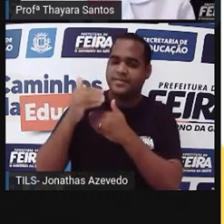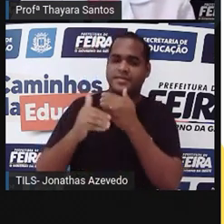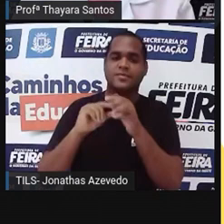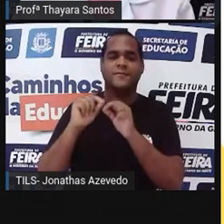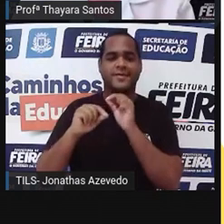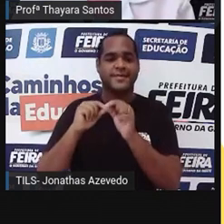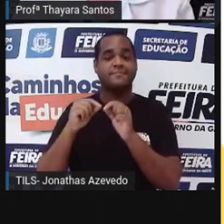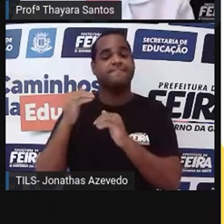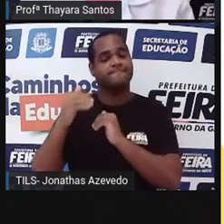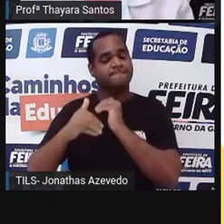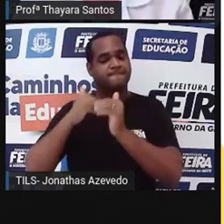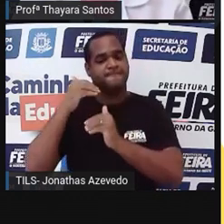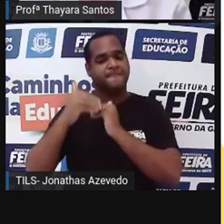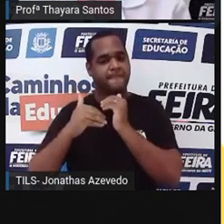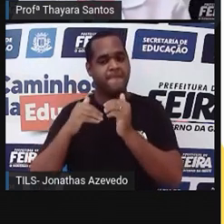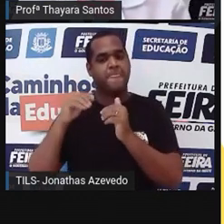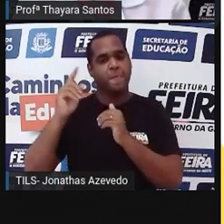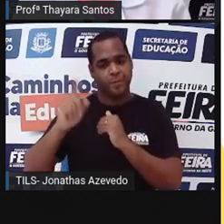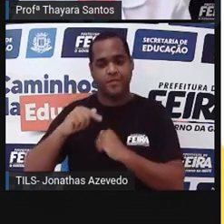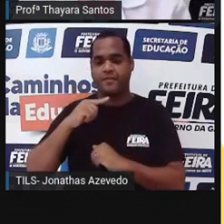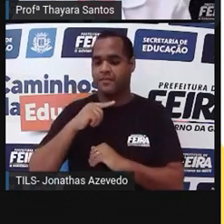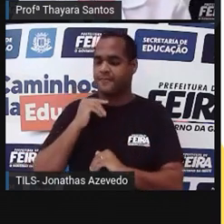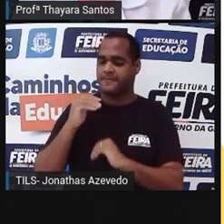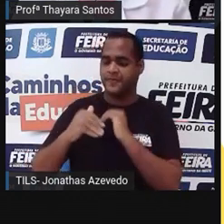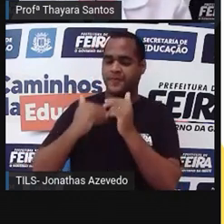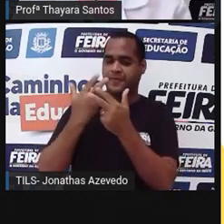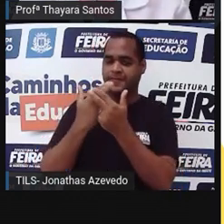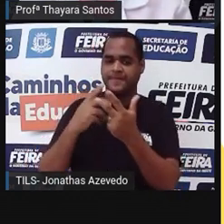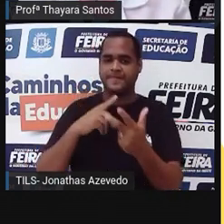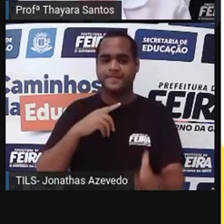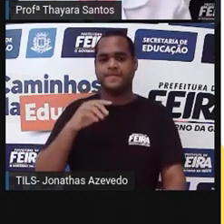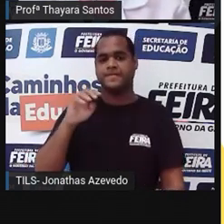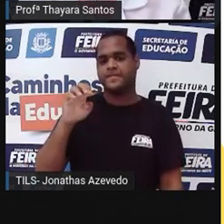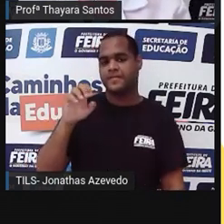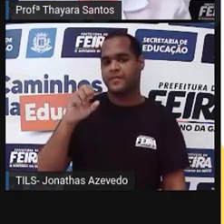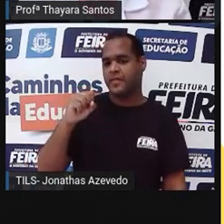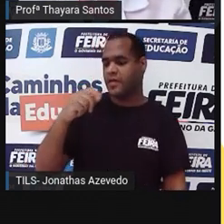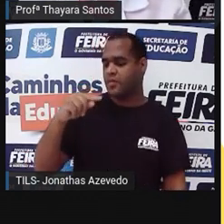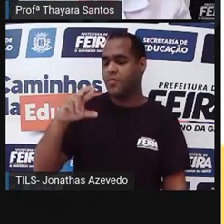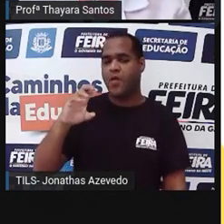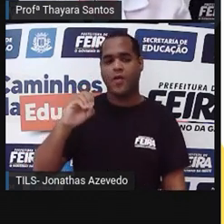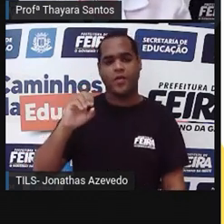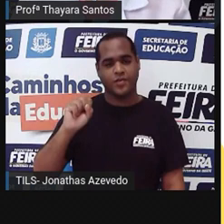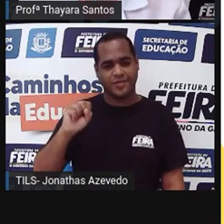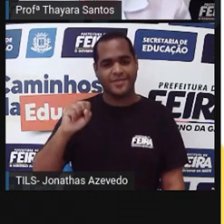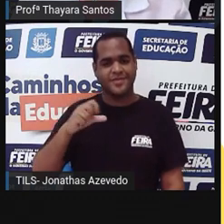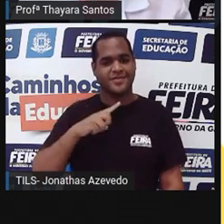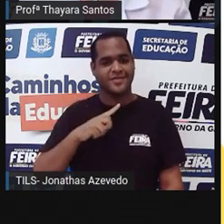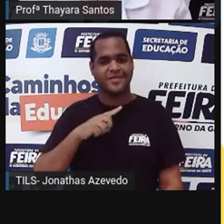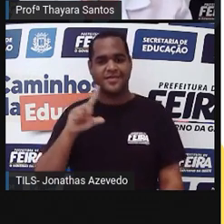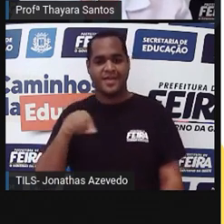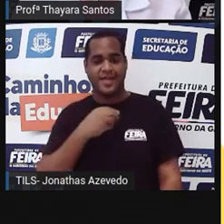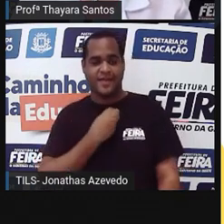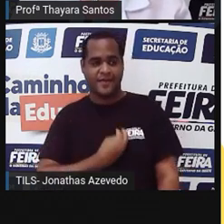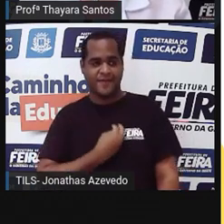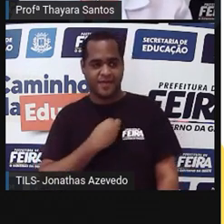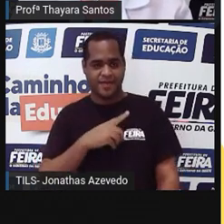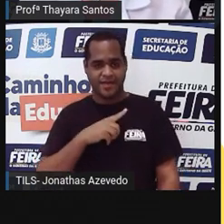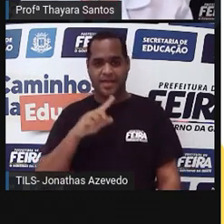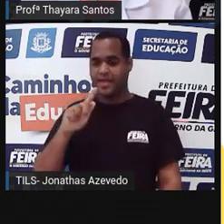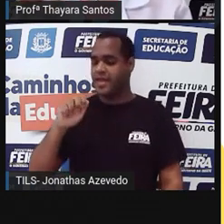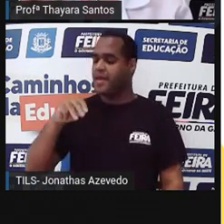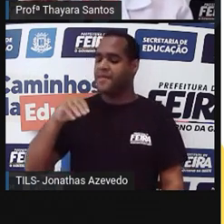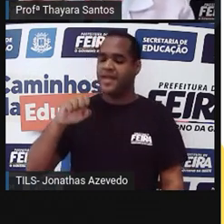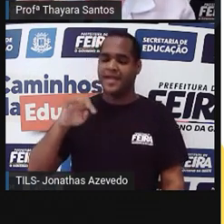da reprodução. Então, na época de reprodução, elas desenvolvem o esporófito. Mas a maior parte da vida delas, elas só têm o gametófito.